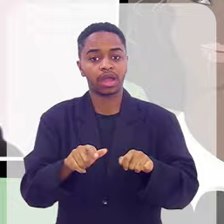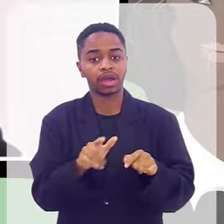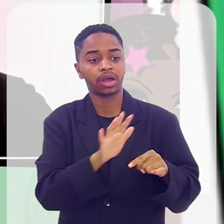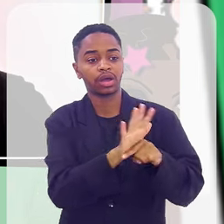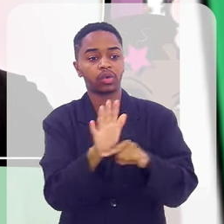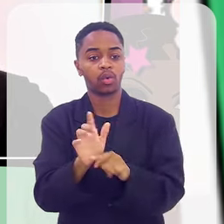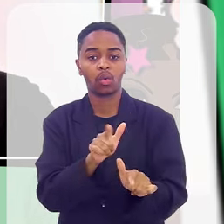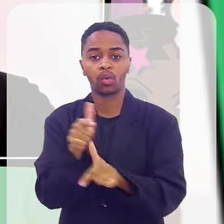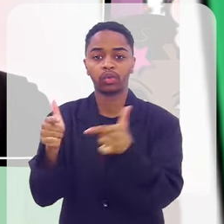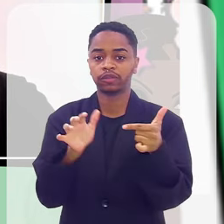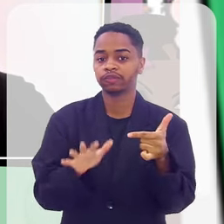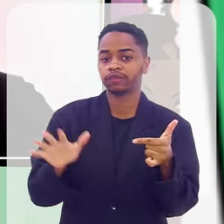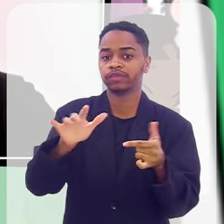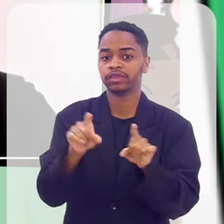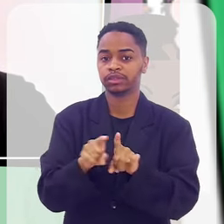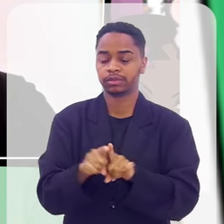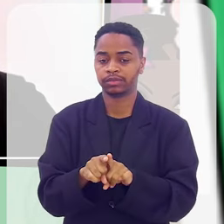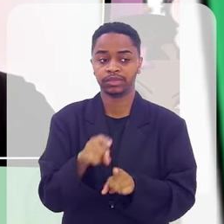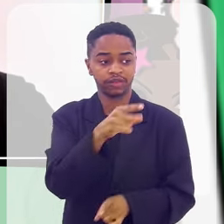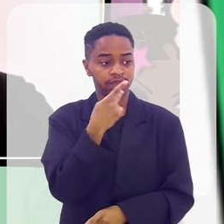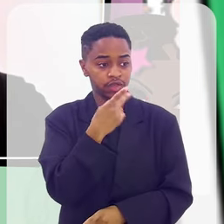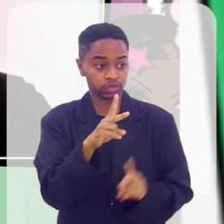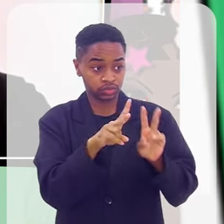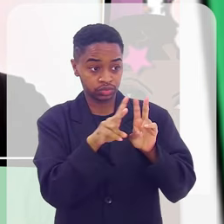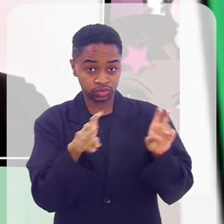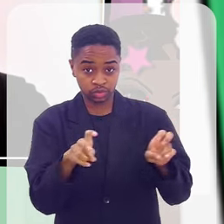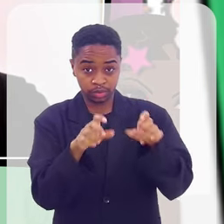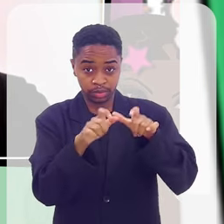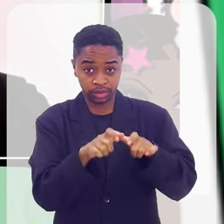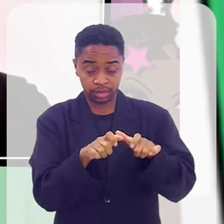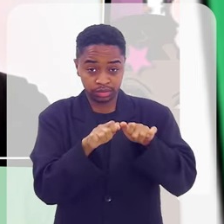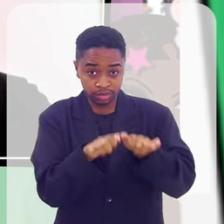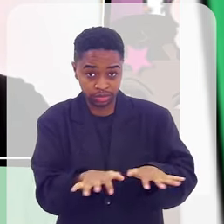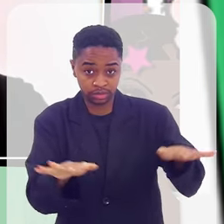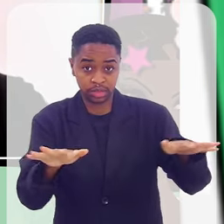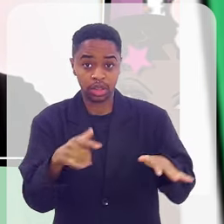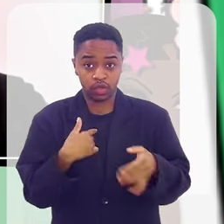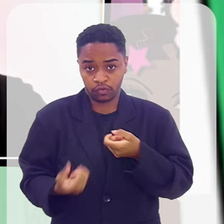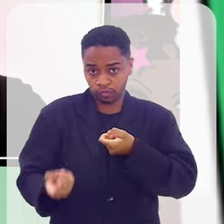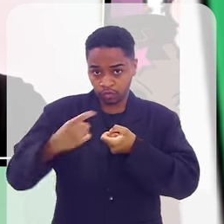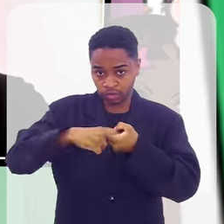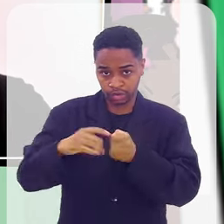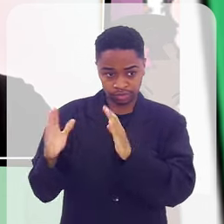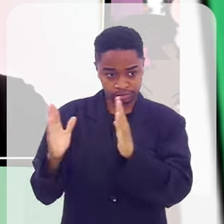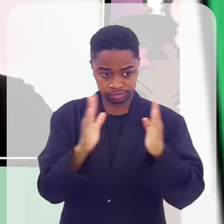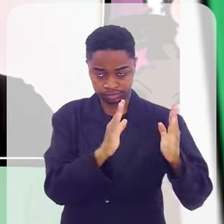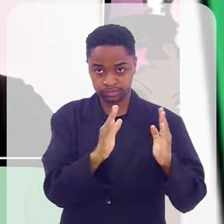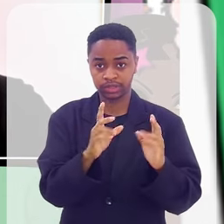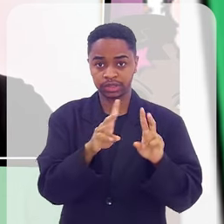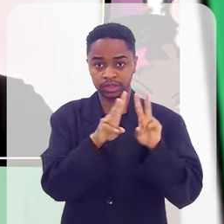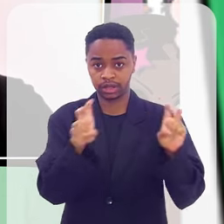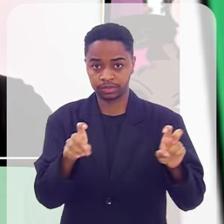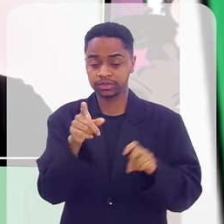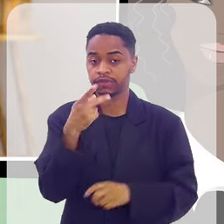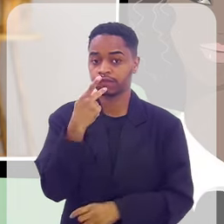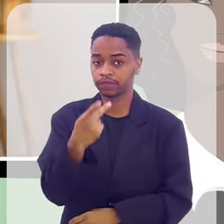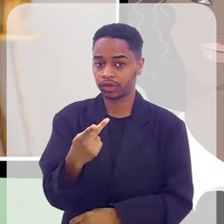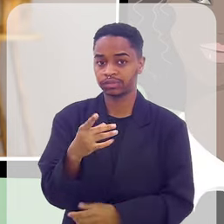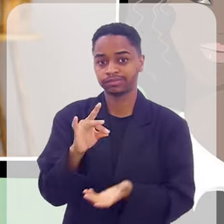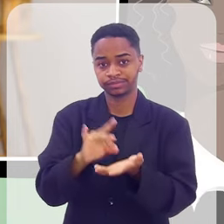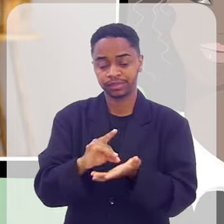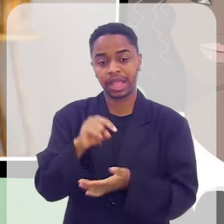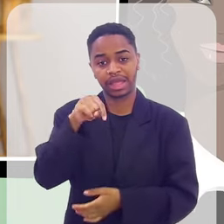favelas, né? E quando você fala em expandir, primeiramente eu queria voltar, vocês estão falando